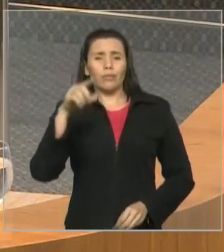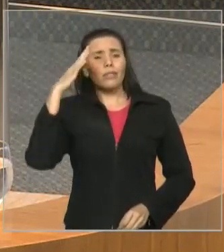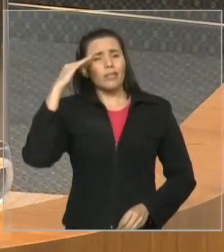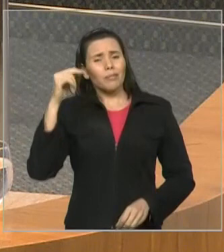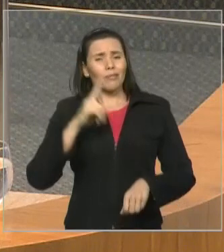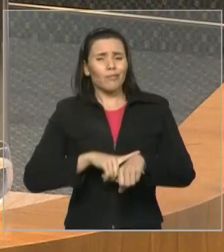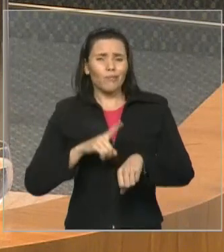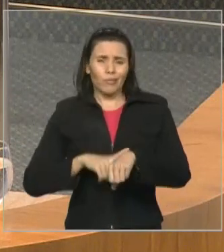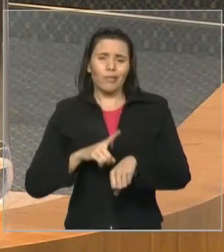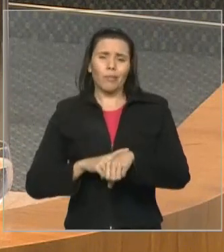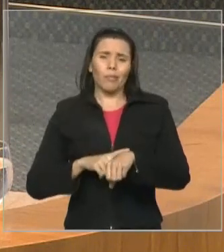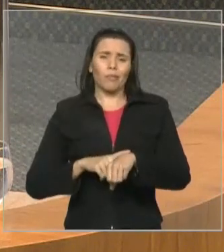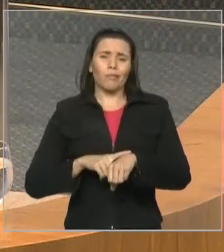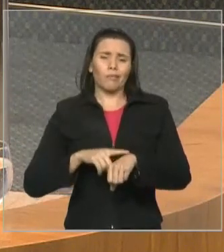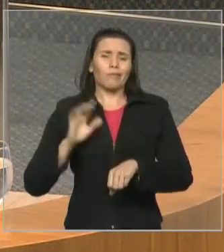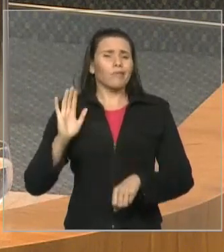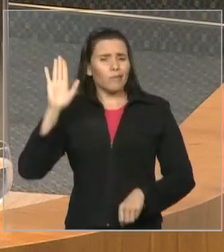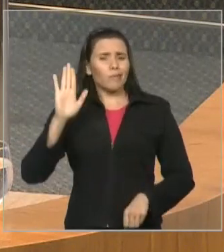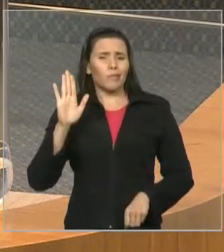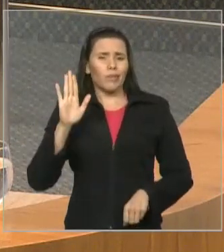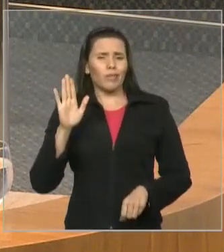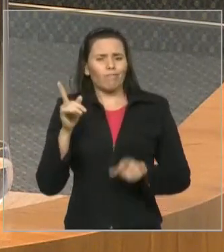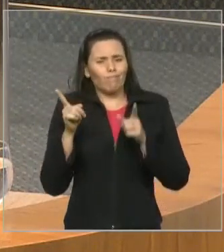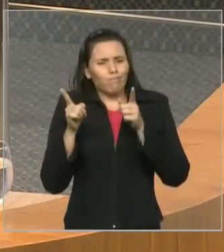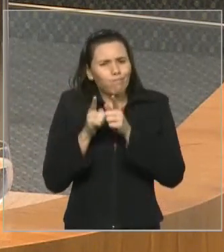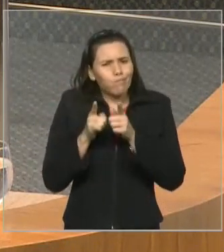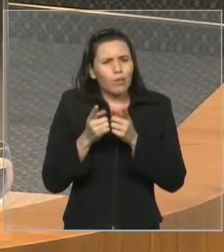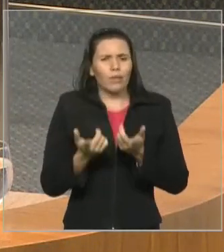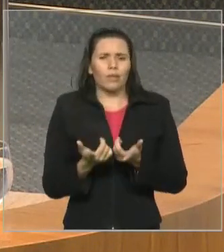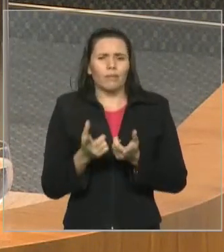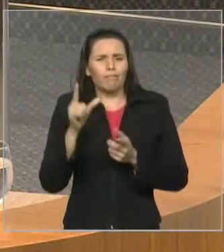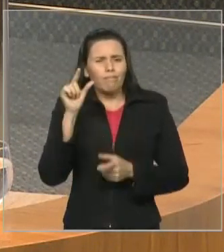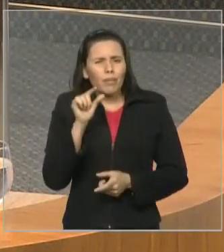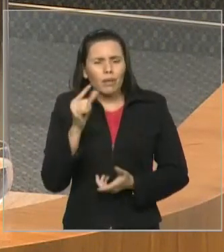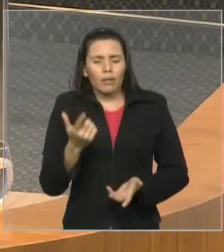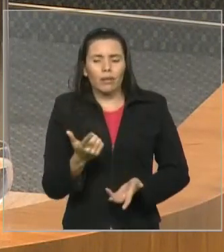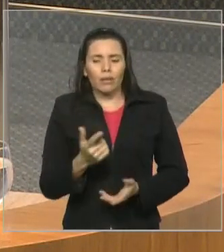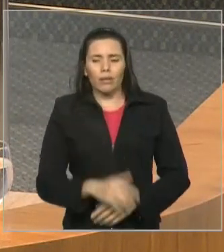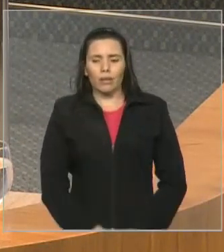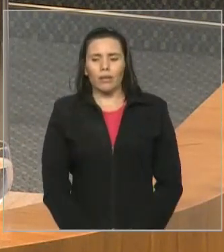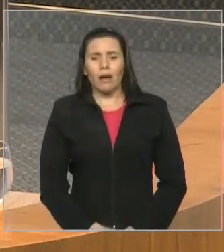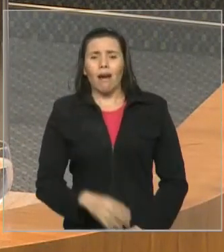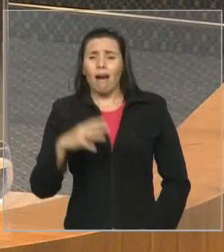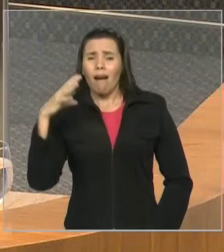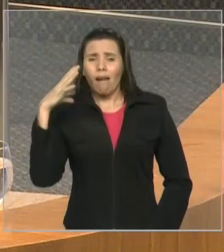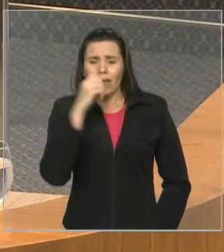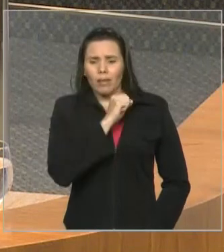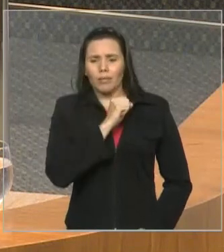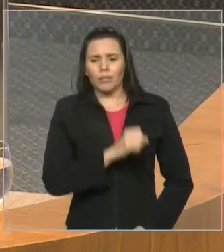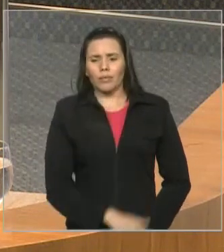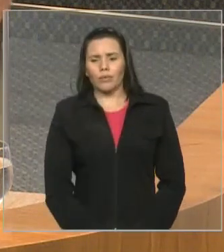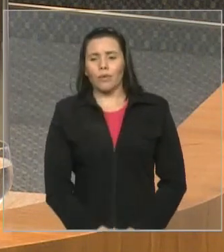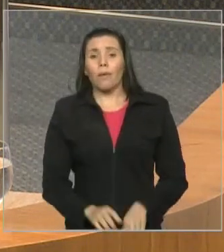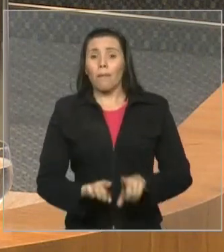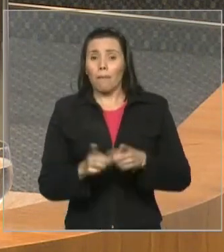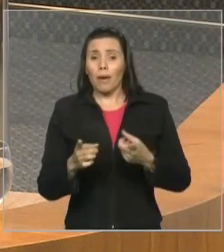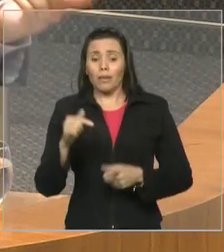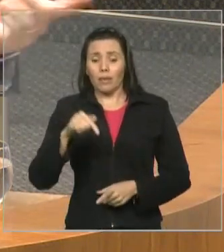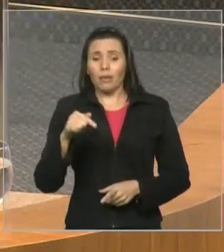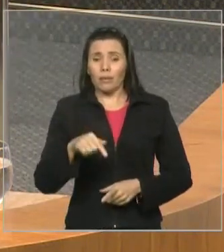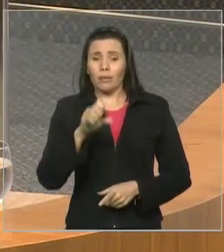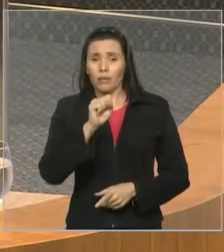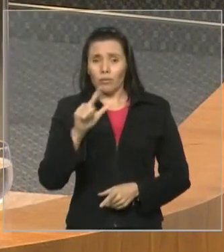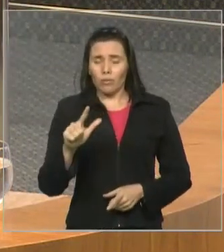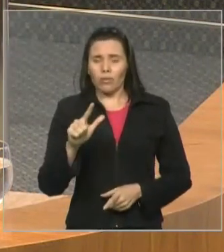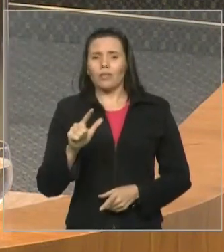de Duarte em São Luís ele conseguiria andar aí 100, 150 ruas apertando a mão de muito